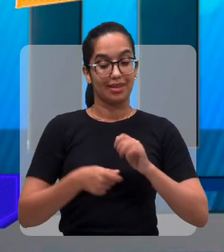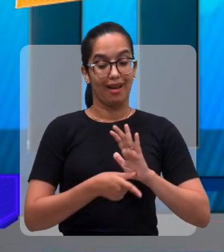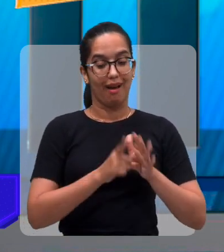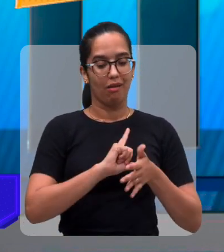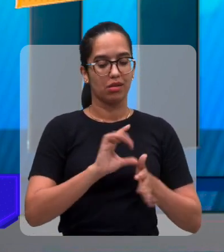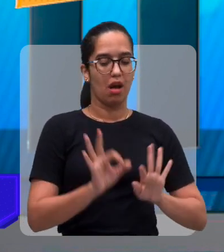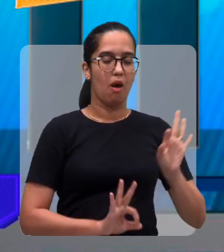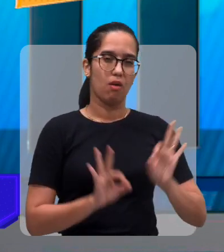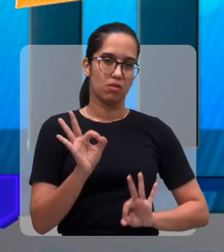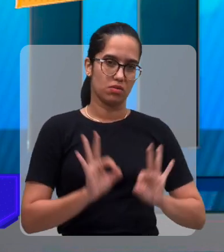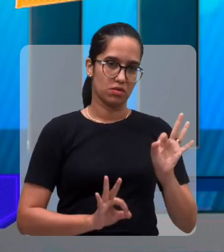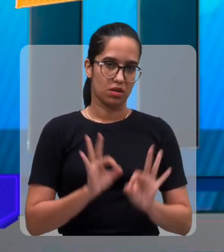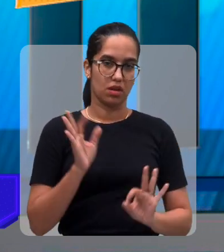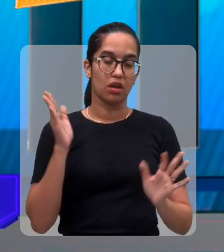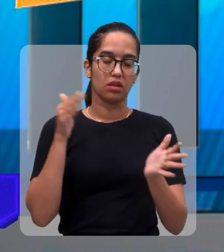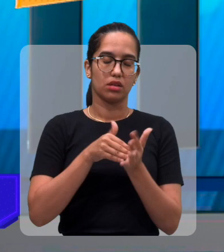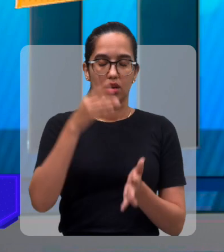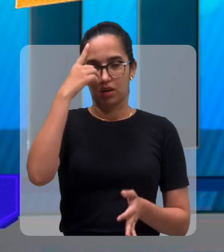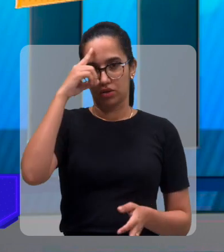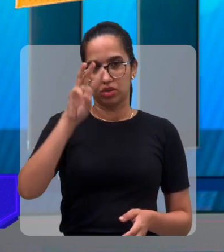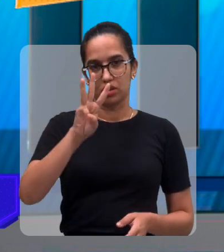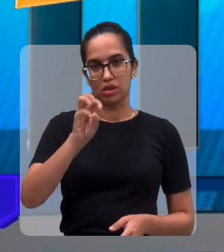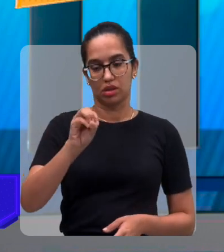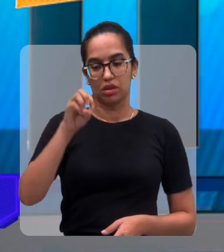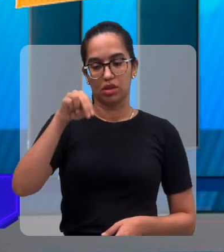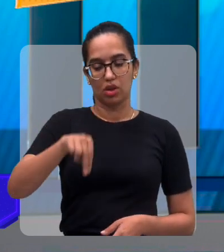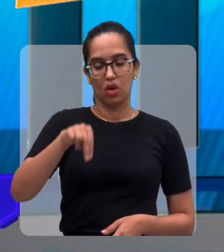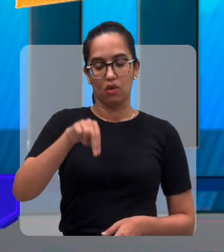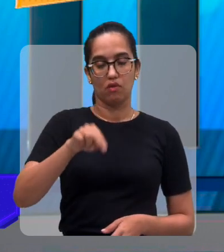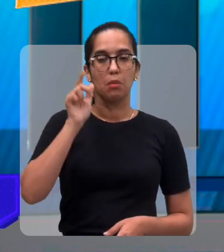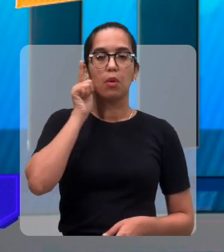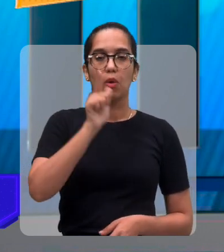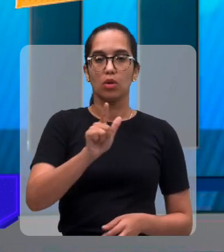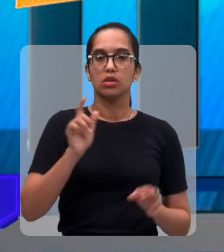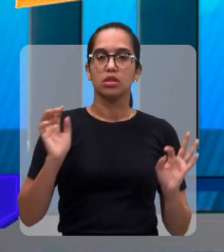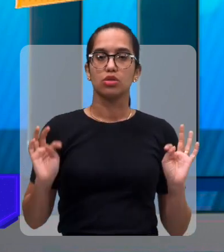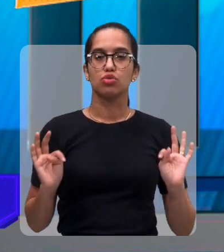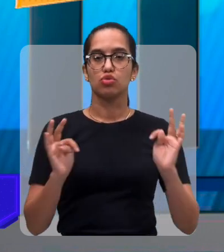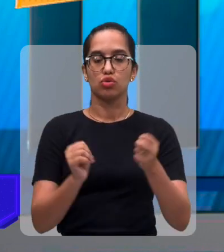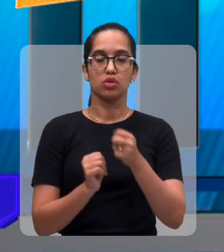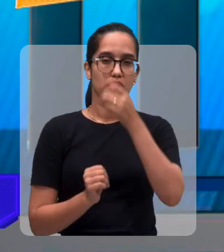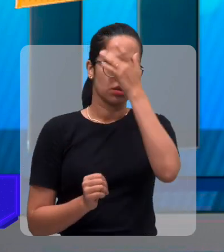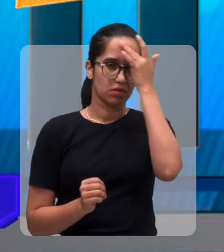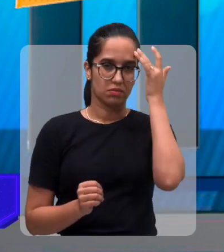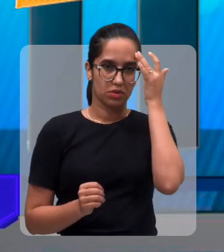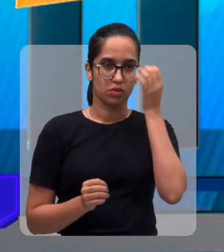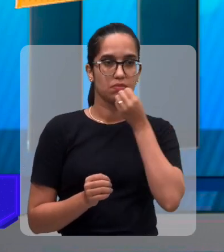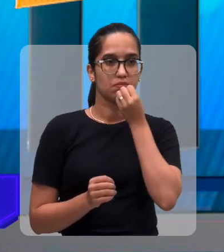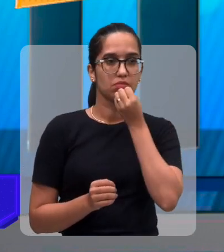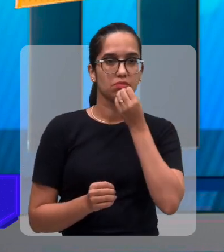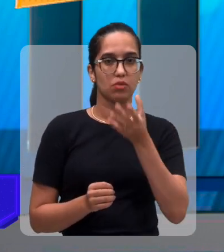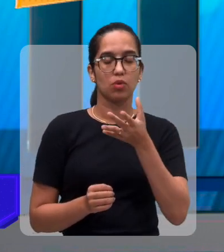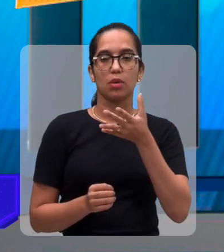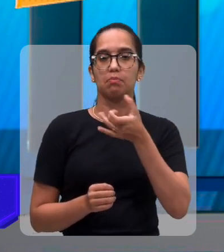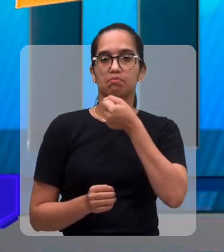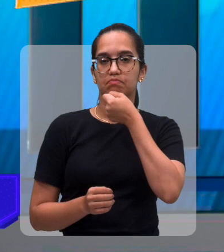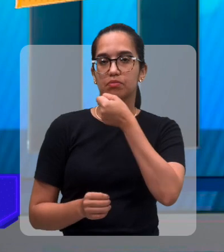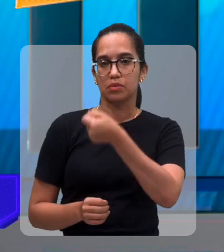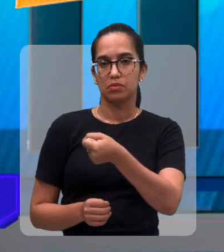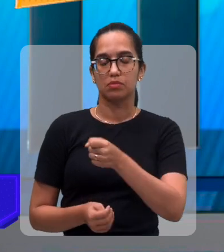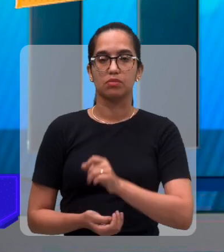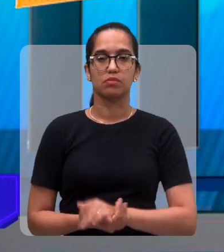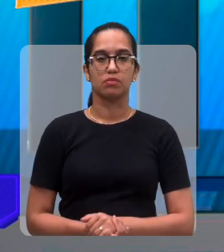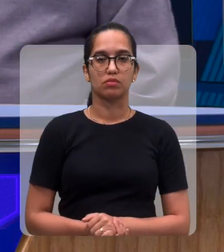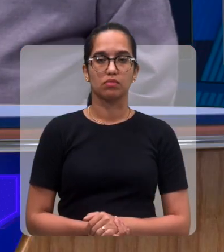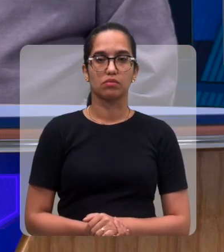gente tenha essa organização até o dia 30 de novembro para que todas as pessoas possam fazer as suas apresentações sem nenhum prejuízo.